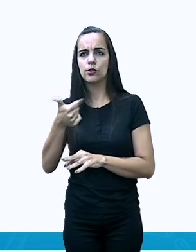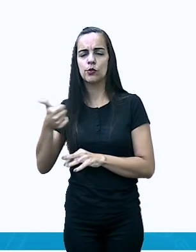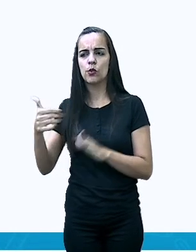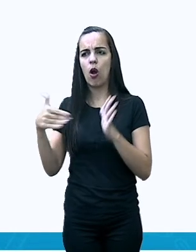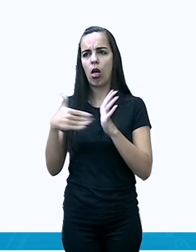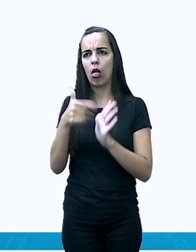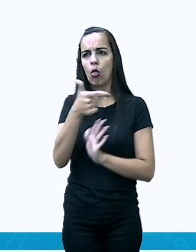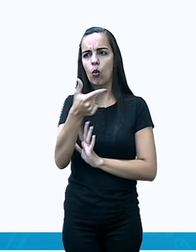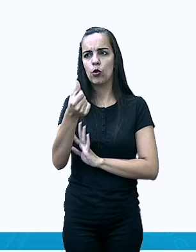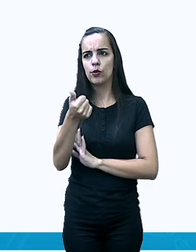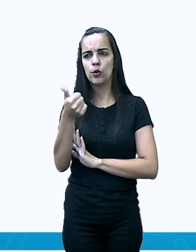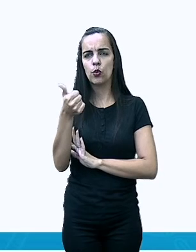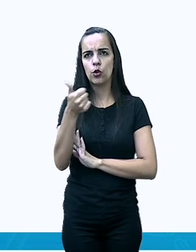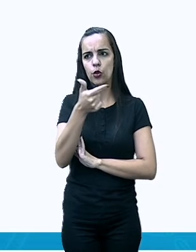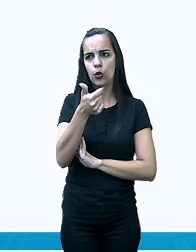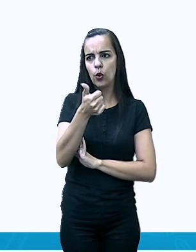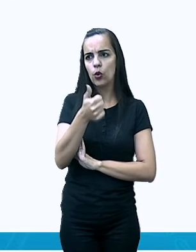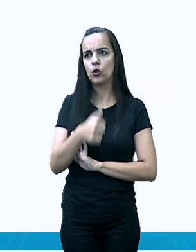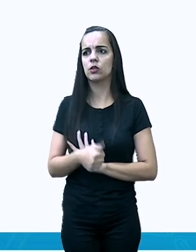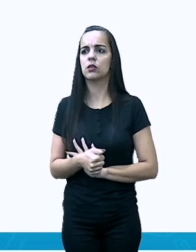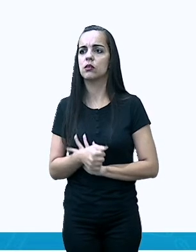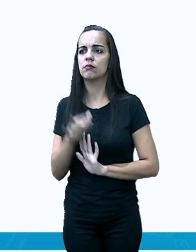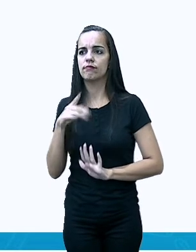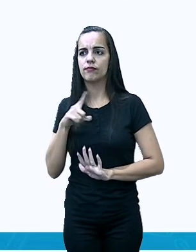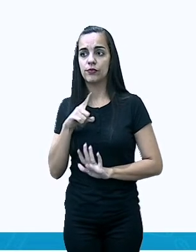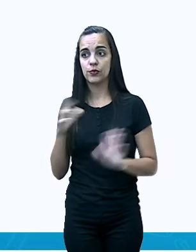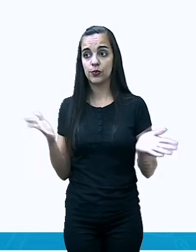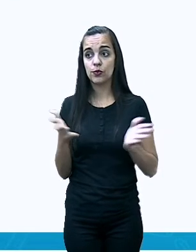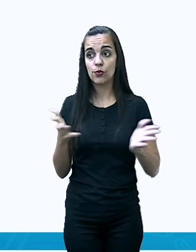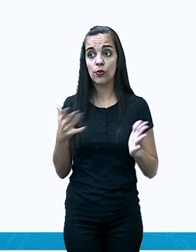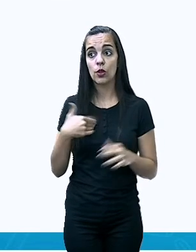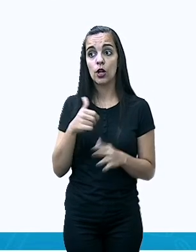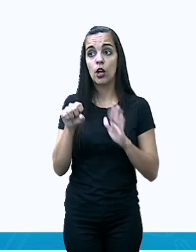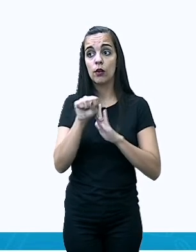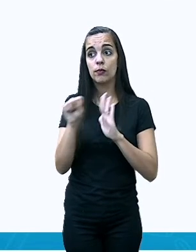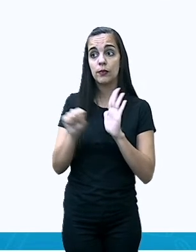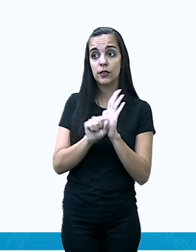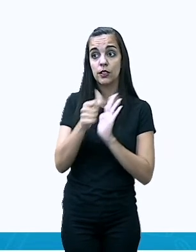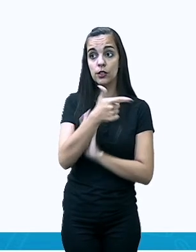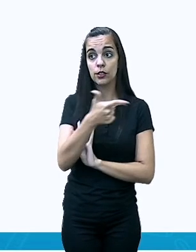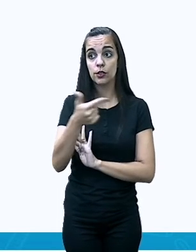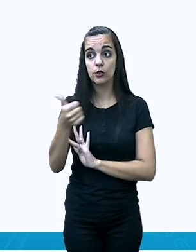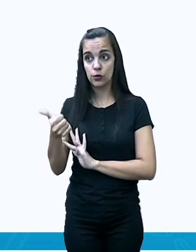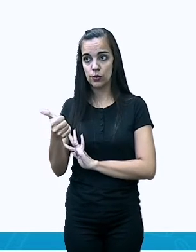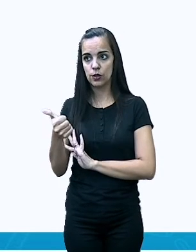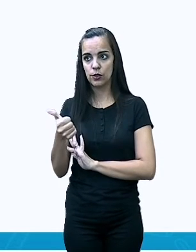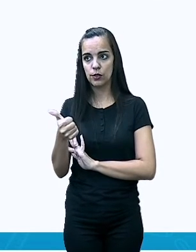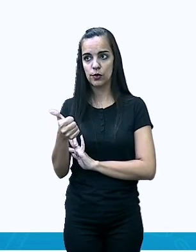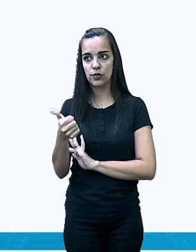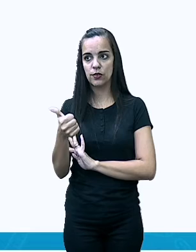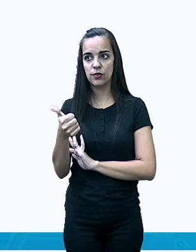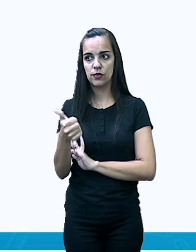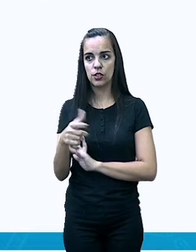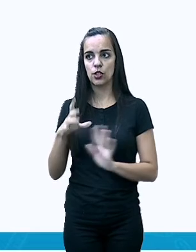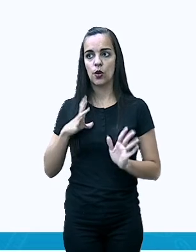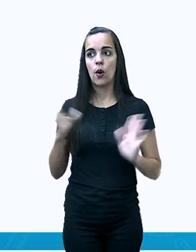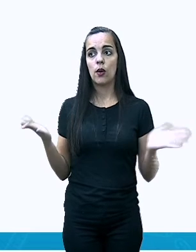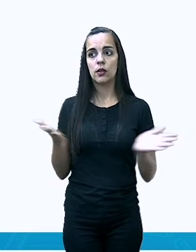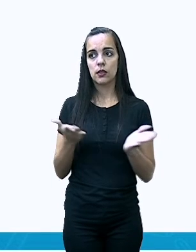nós já estamos, nós estamos no século 21, porém, a década 2021,